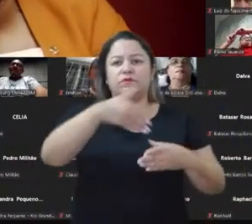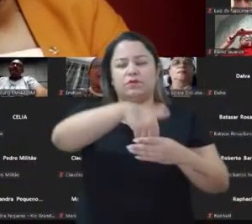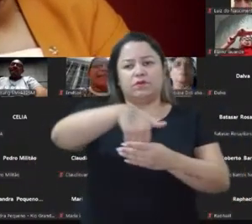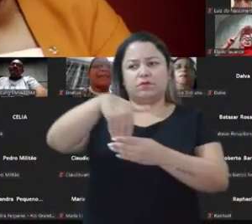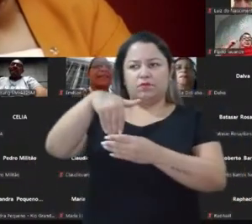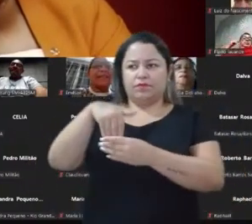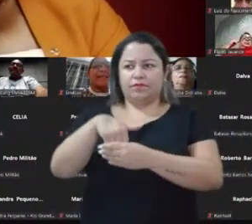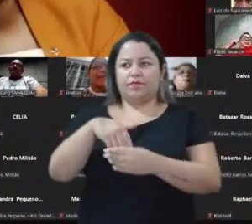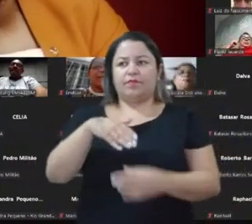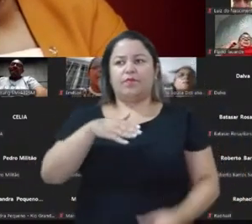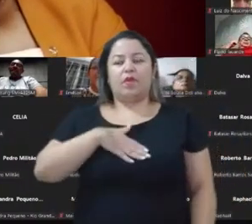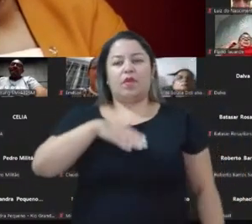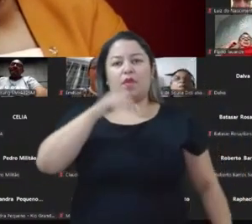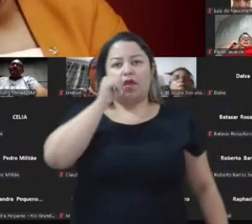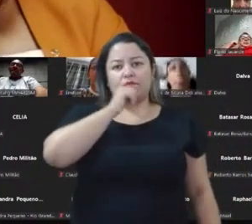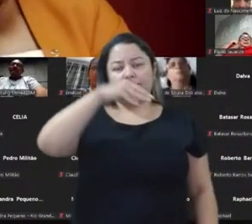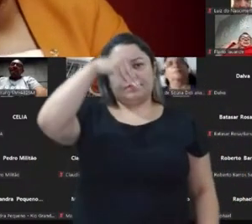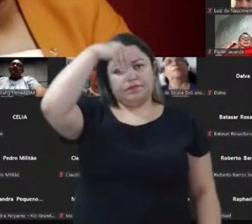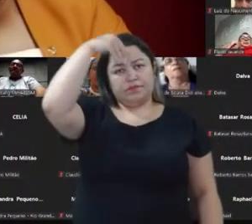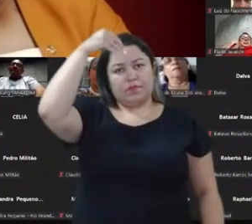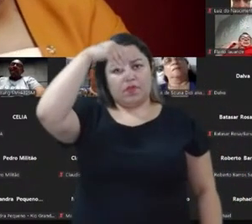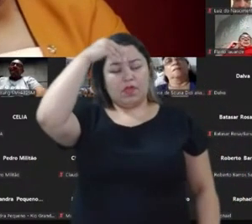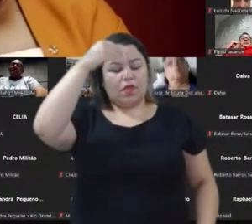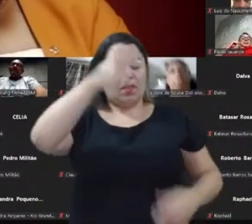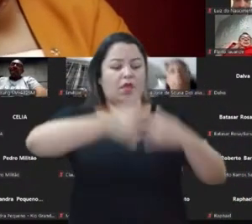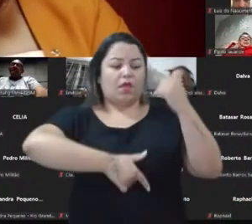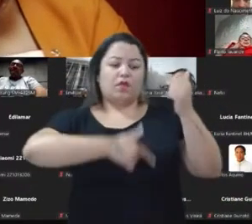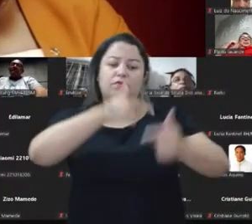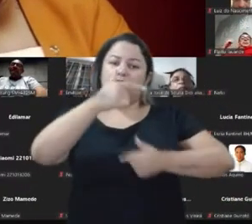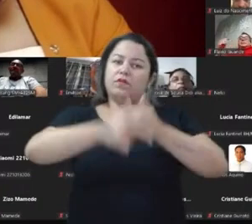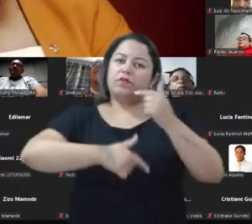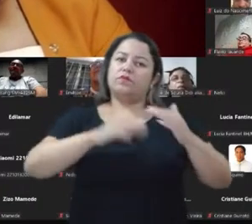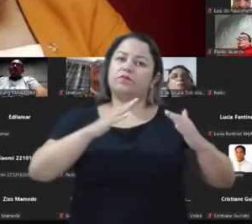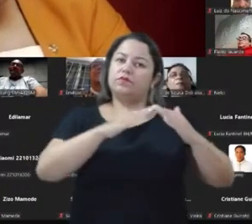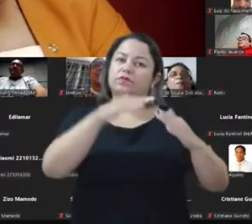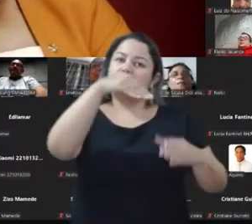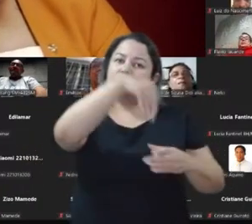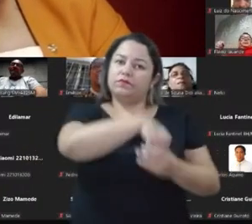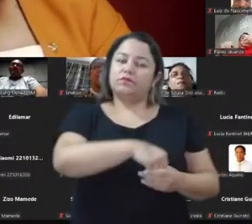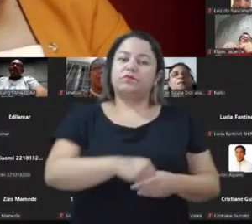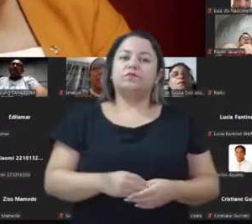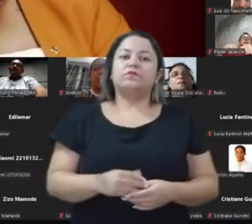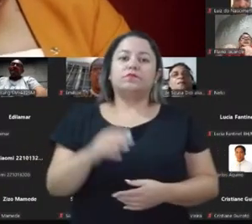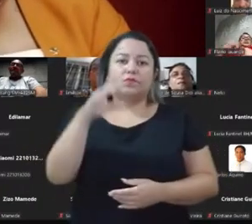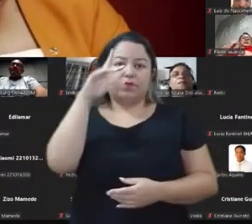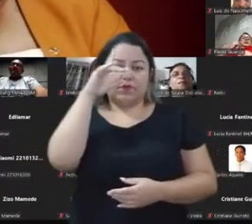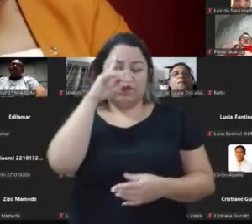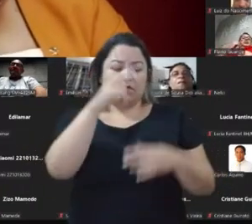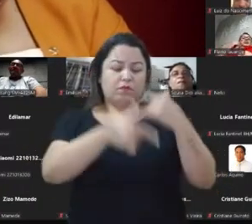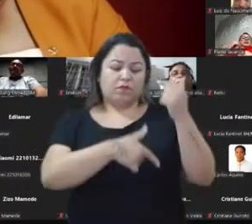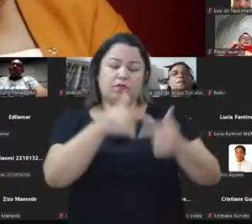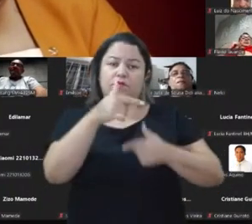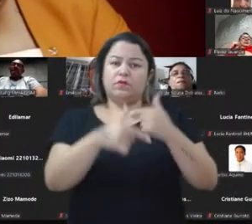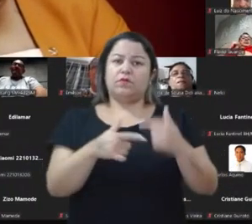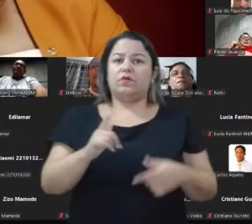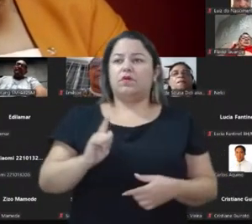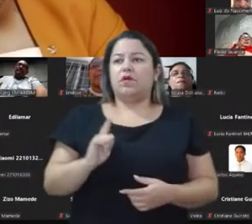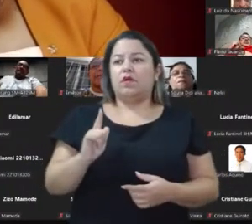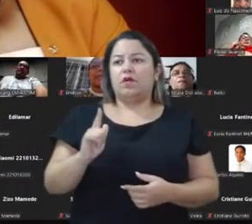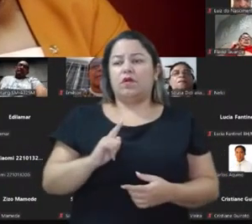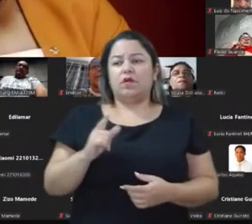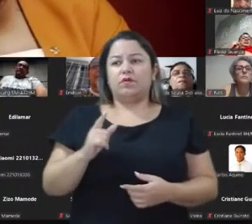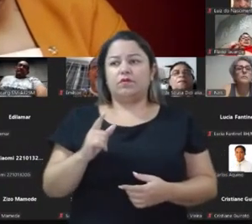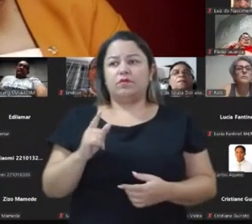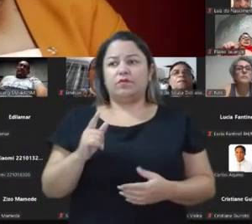a minha tia que é dona de casa, trabalhadora doméstica, ela diarista, ela recebia de vez em quando